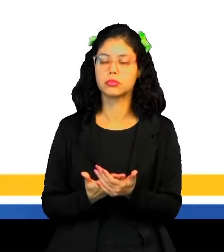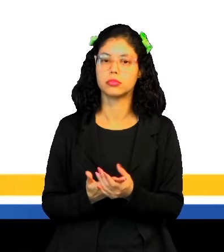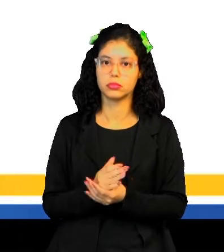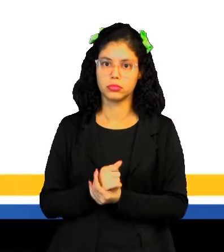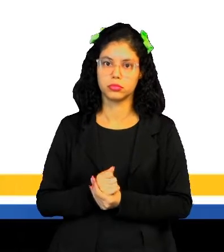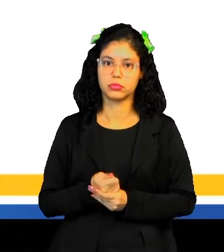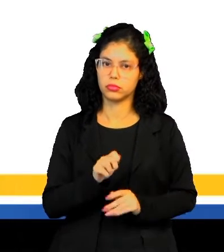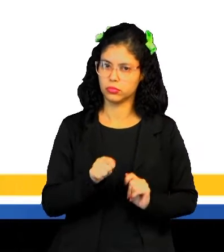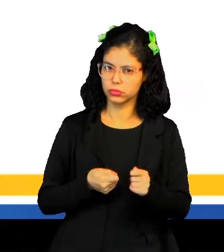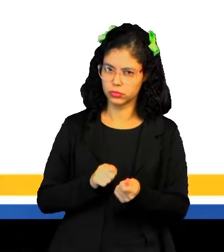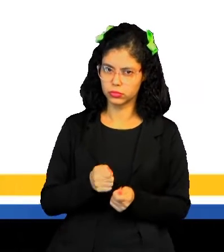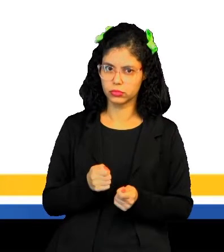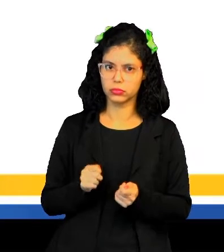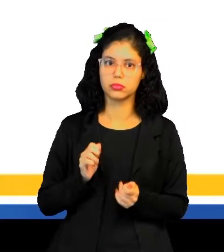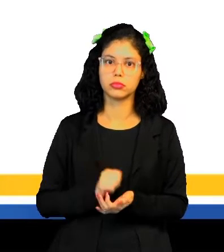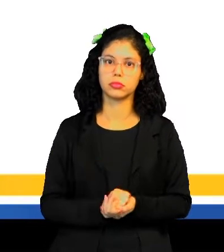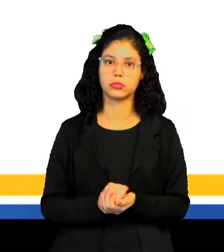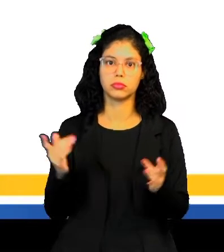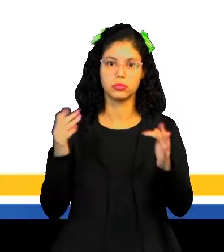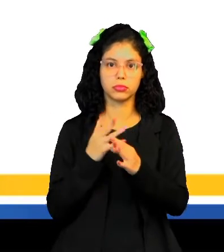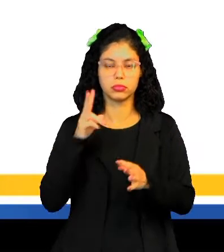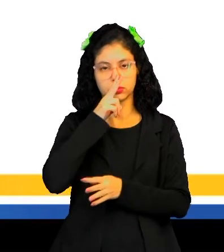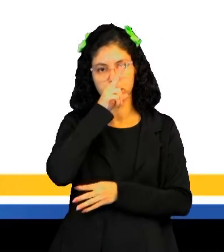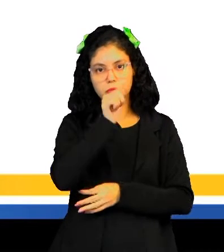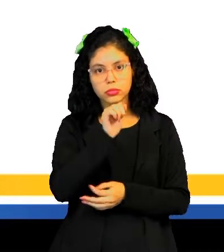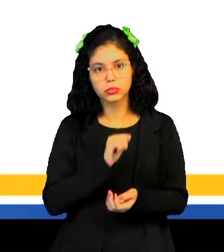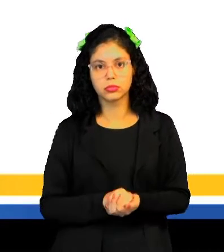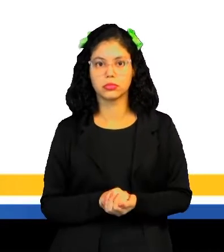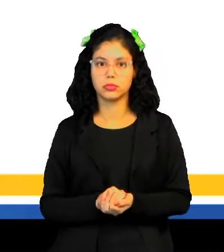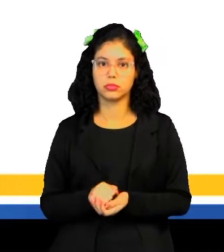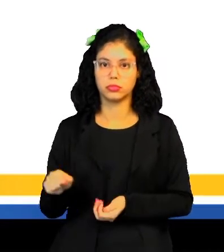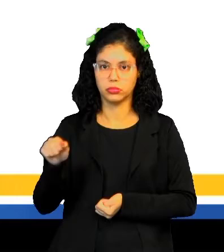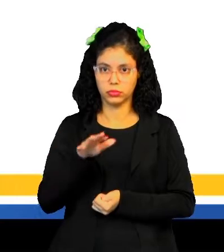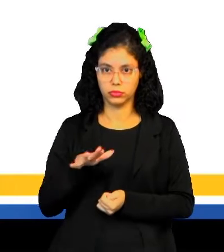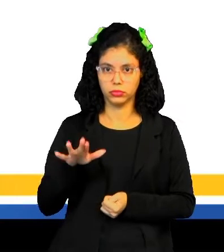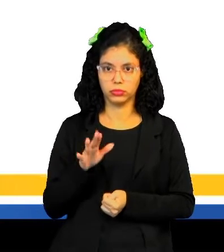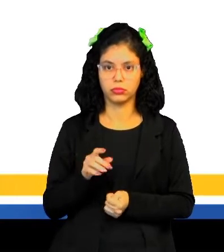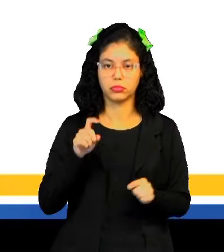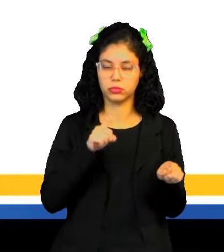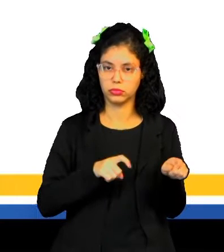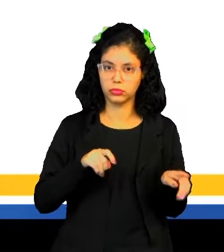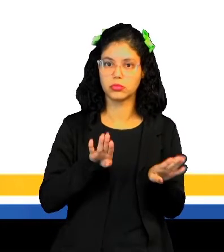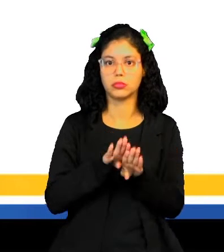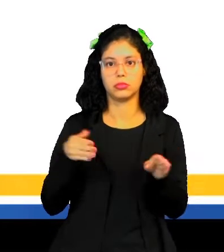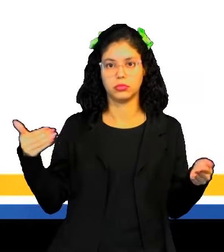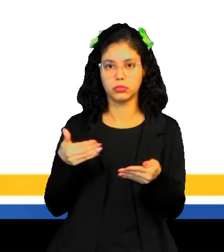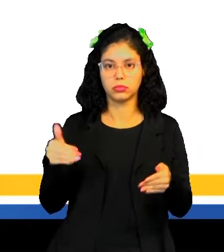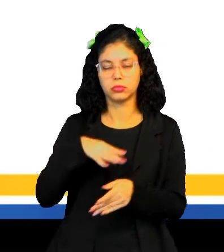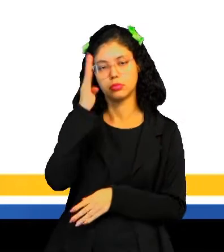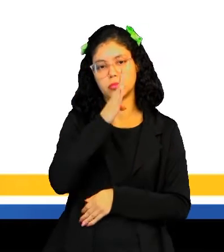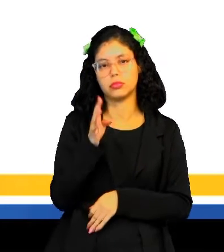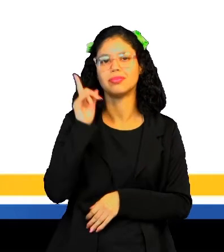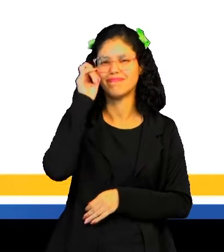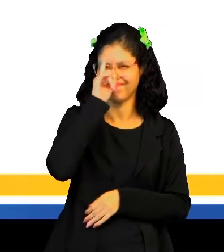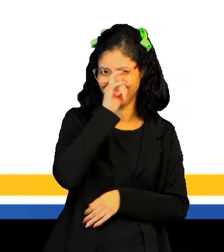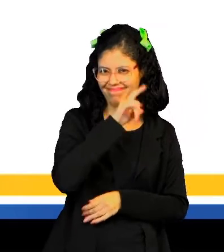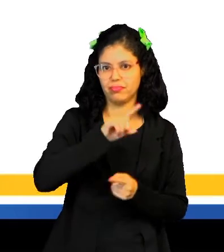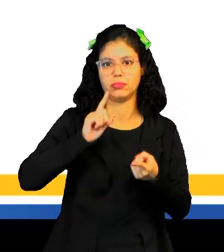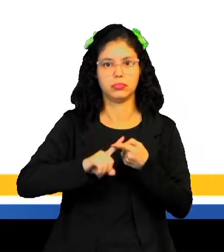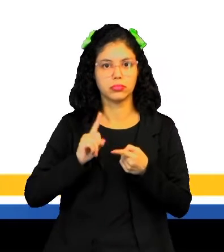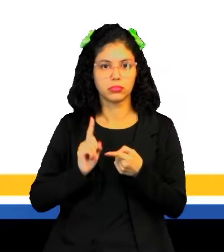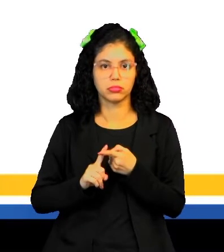controle, né? A centralização do poder na colônia brasileira, né? A colônia portuguesa, que hoje é o Brasil, era muito complicada